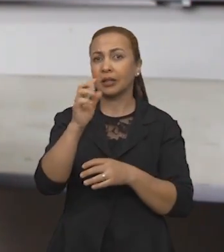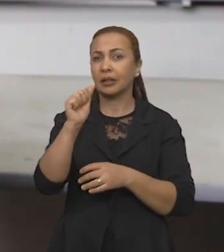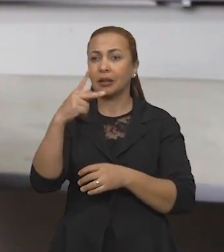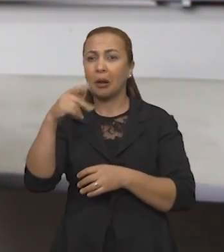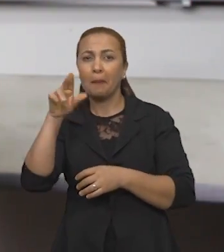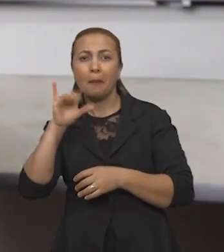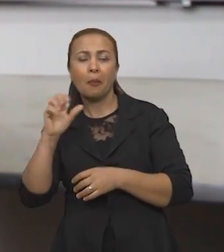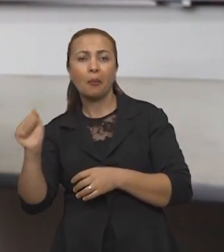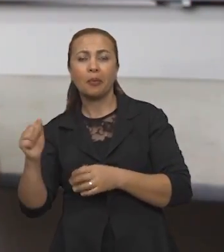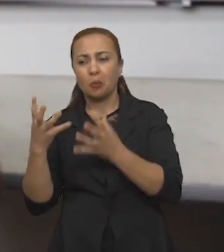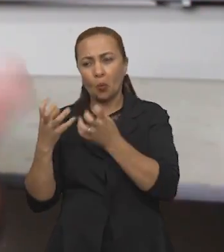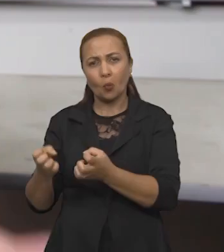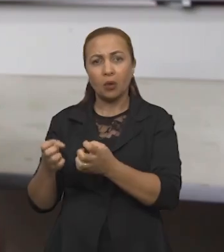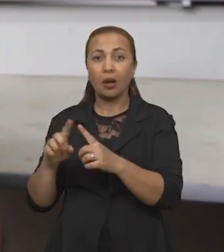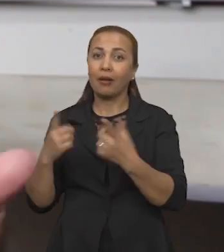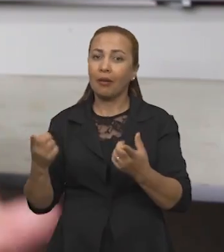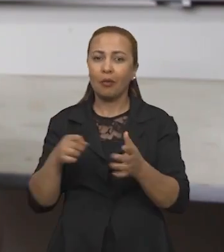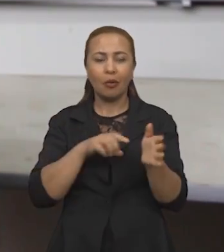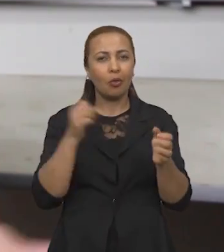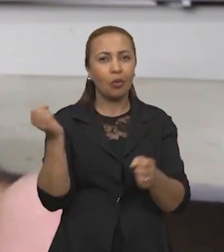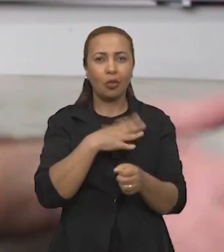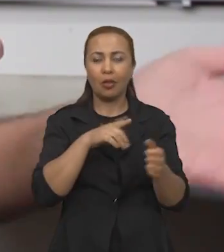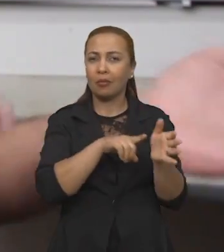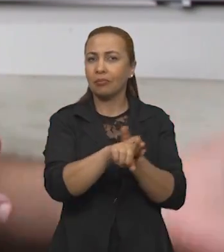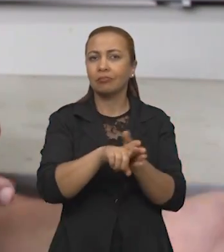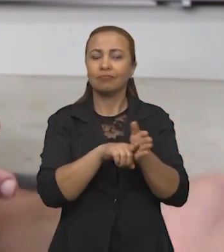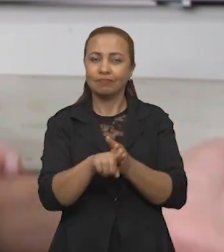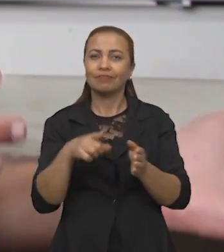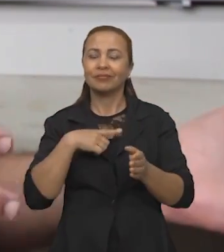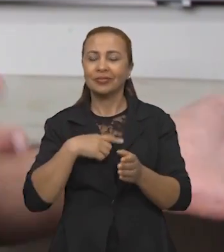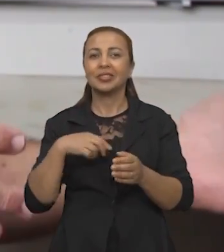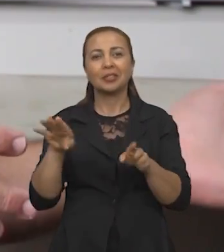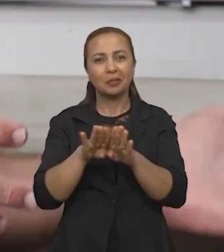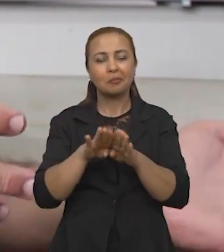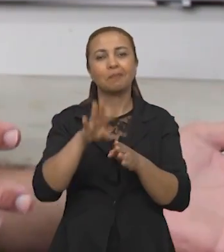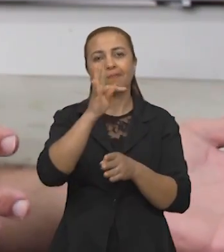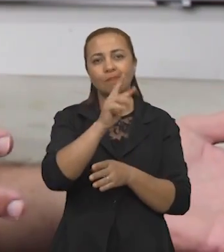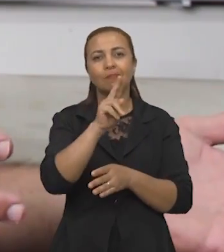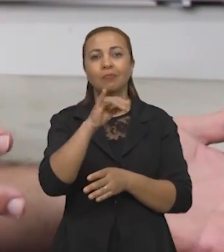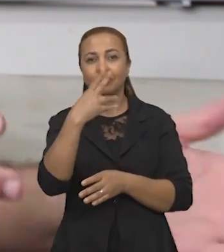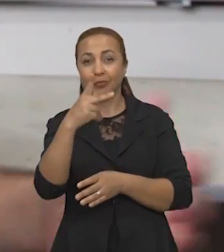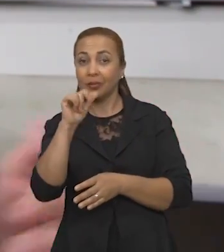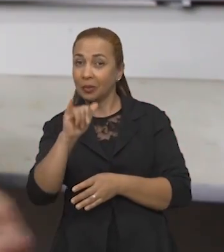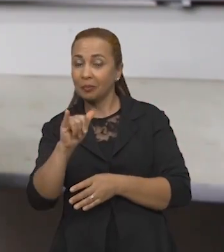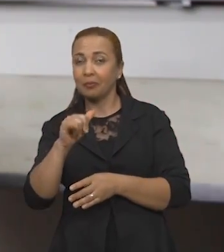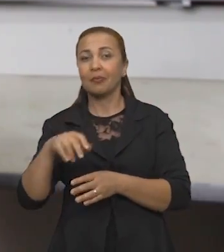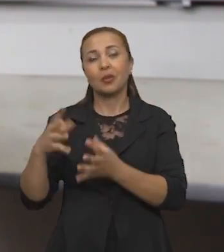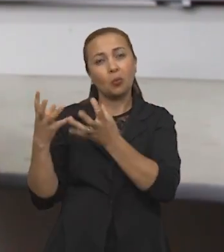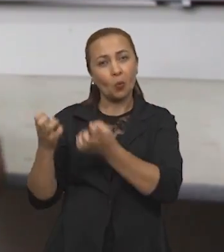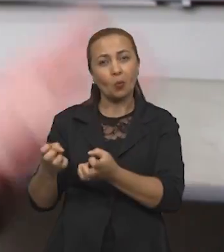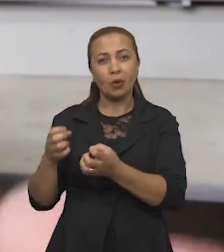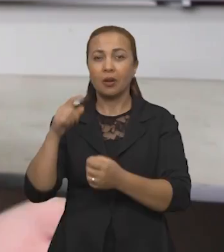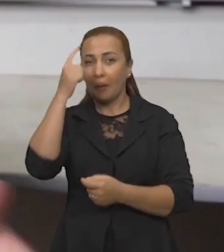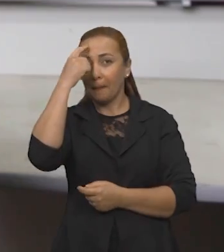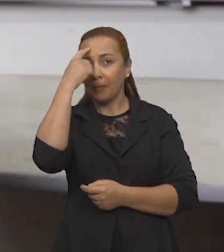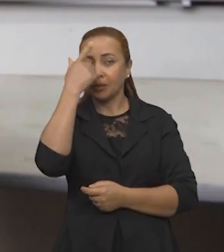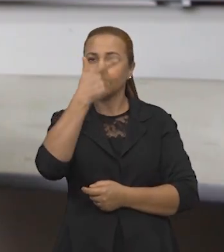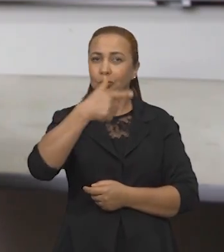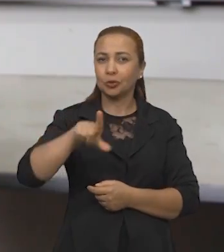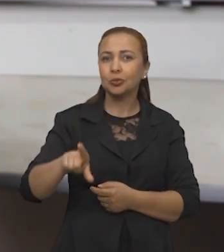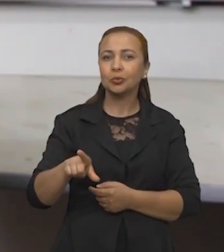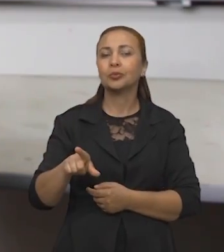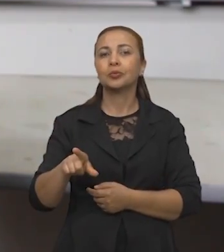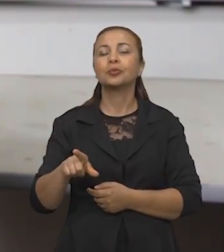E agora, com essas novas pesquisas, a gente tem a presença tupi também no sertão. Então, isso vai fazer com que a gente